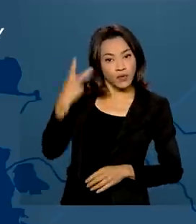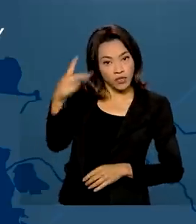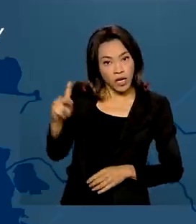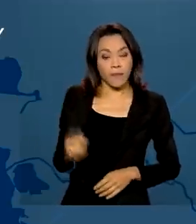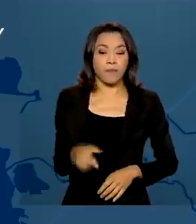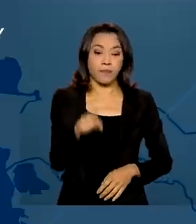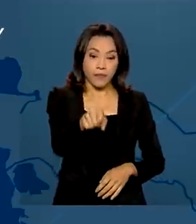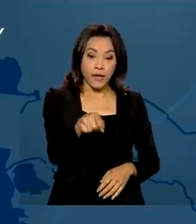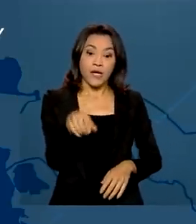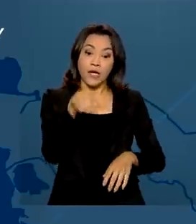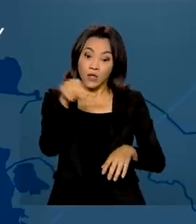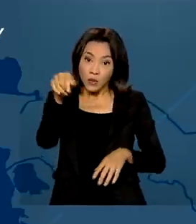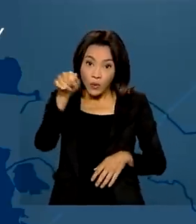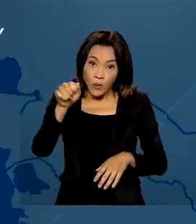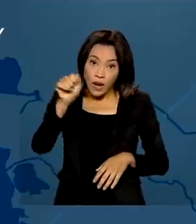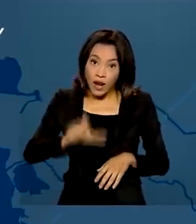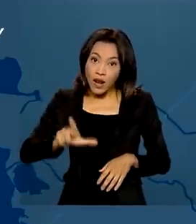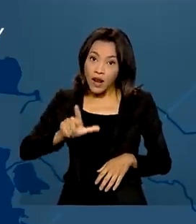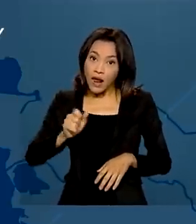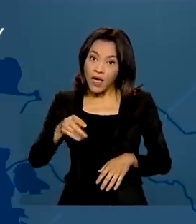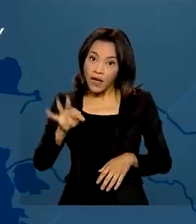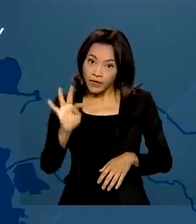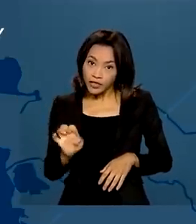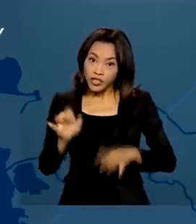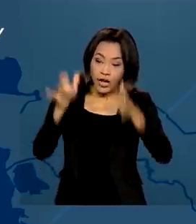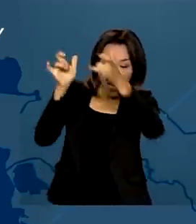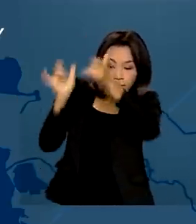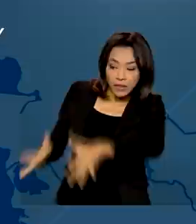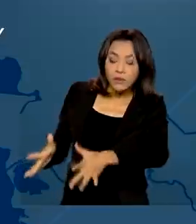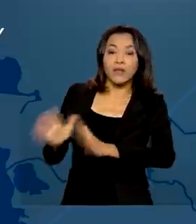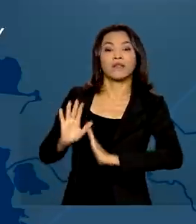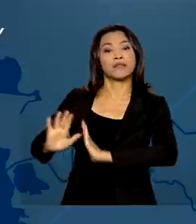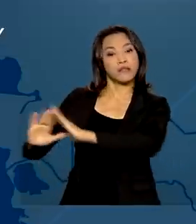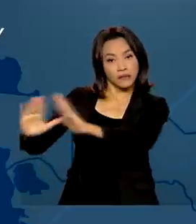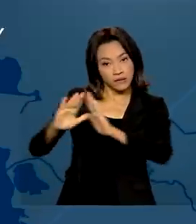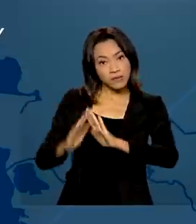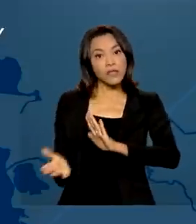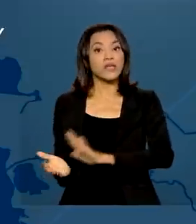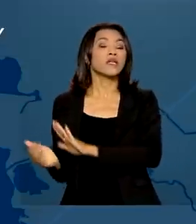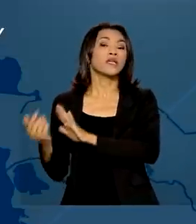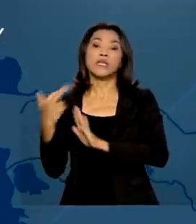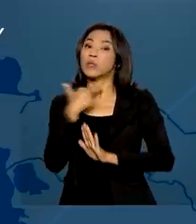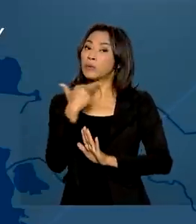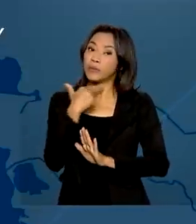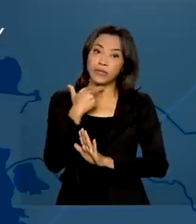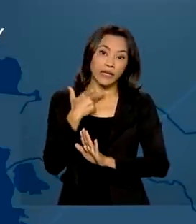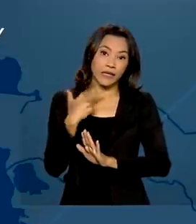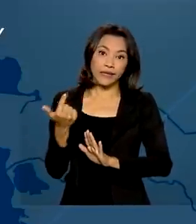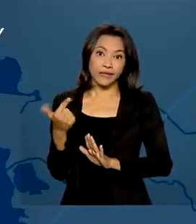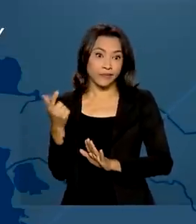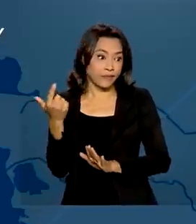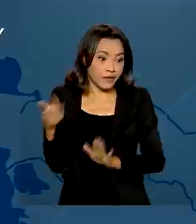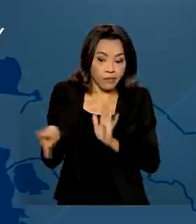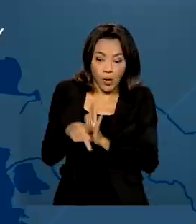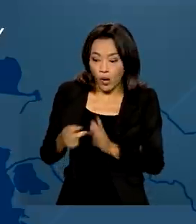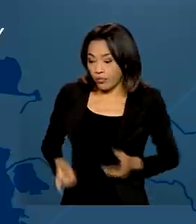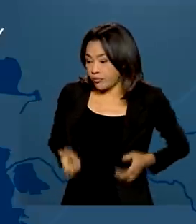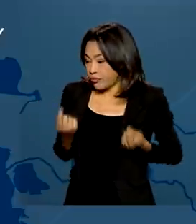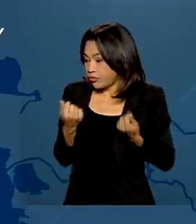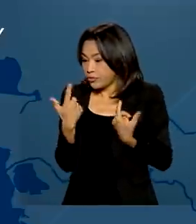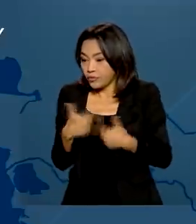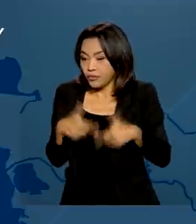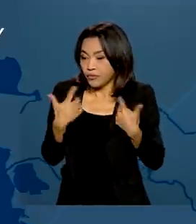brasileiros no leste do país devem abandonar a região. Os que não puderem deixar o país por meios próprios ou